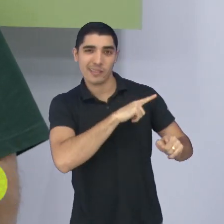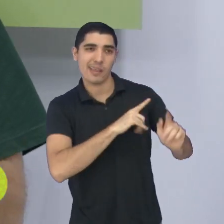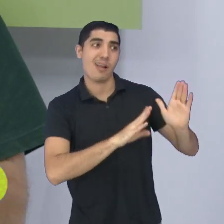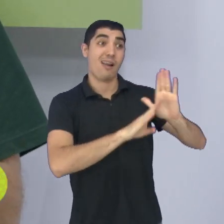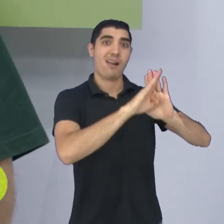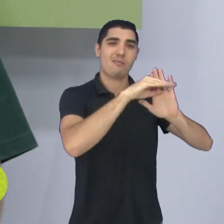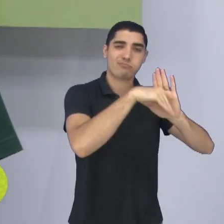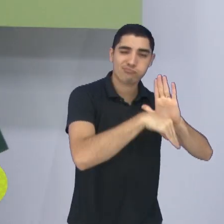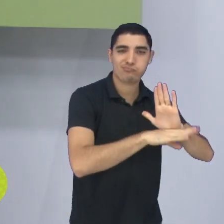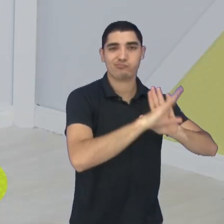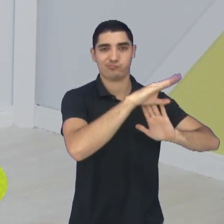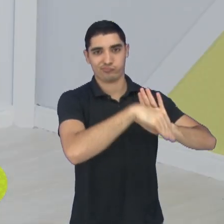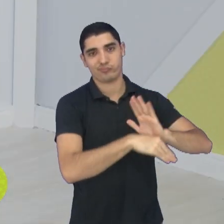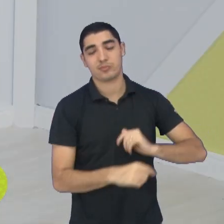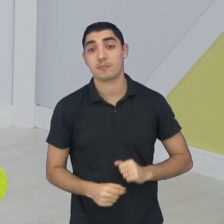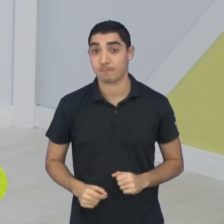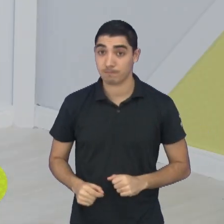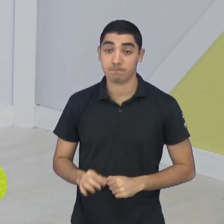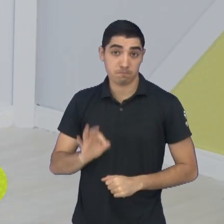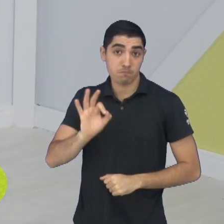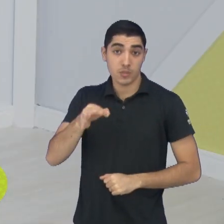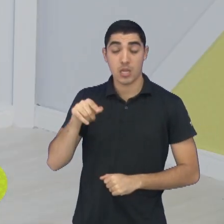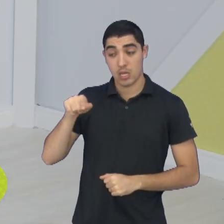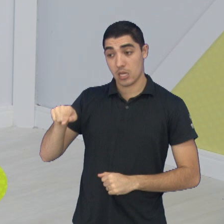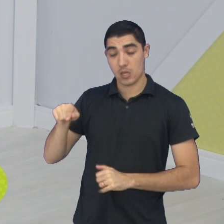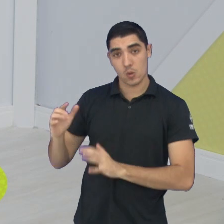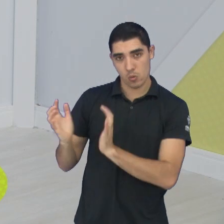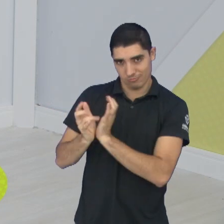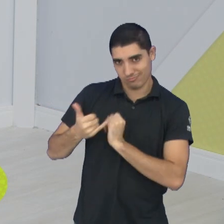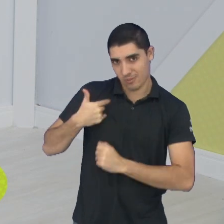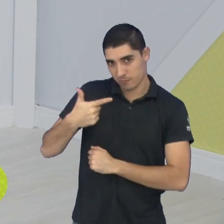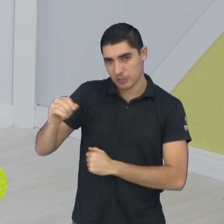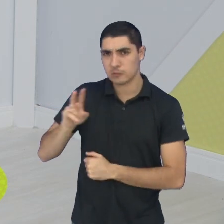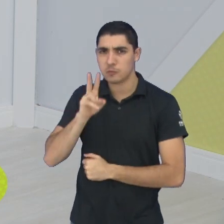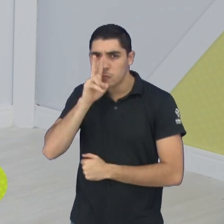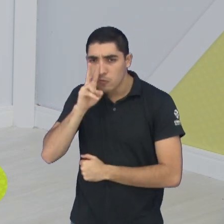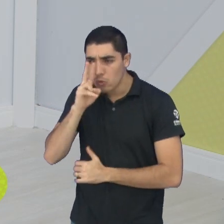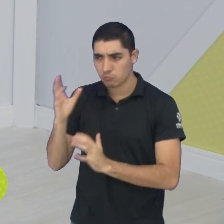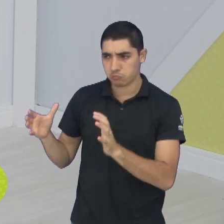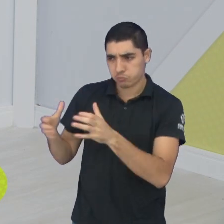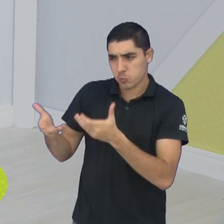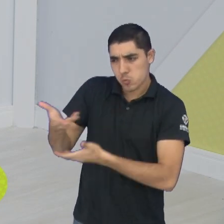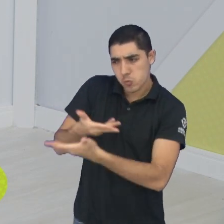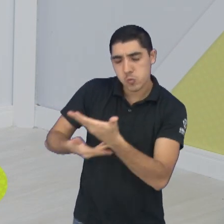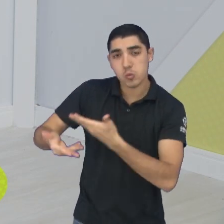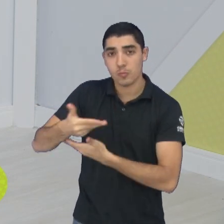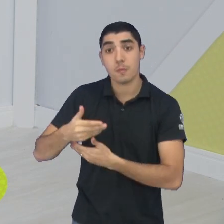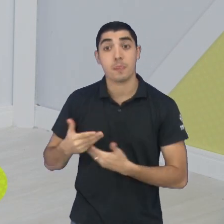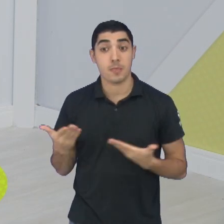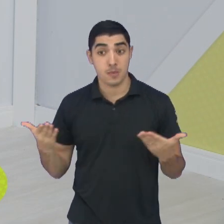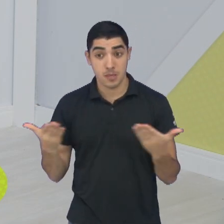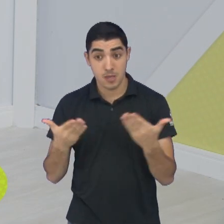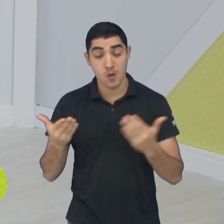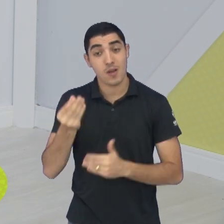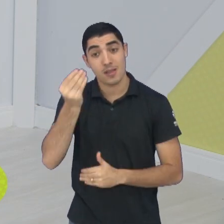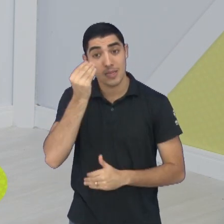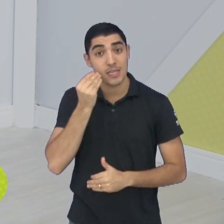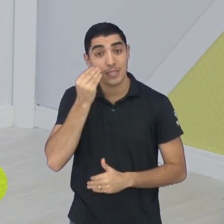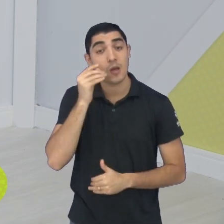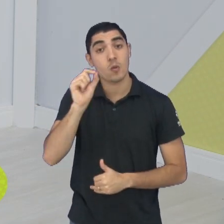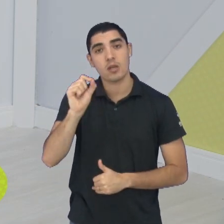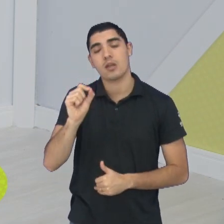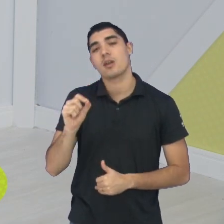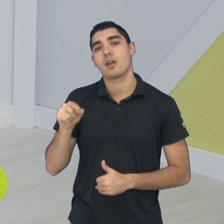Liga Nacional. Pois é, é um time bastante forte, time reformulado, um time bem bacana e agora vai buscar título